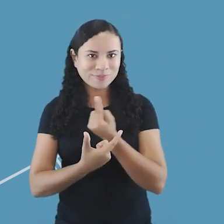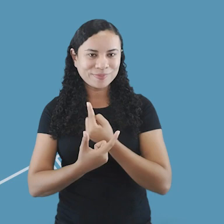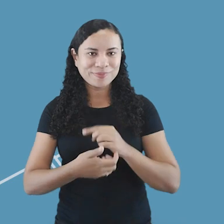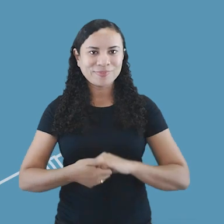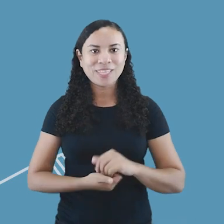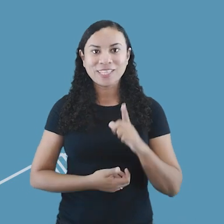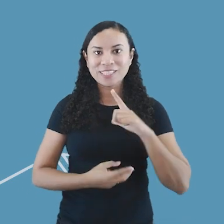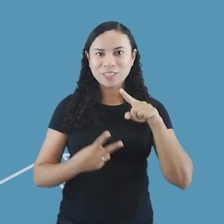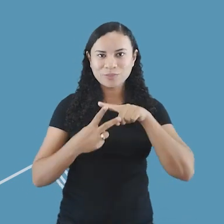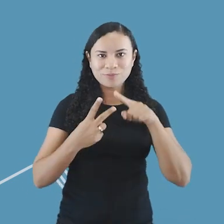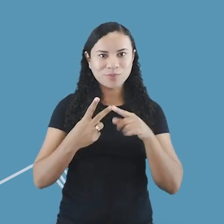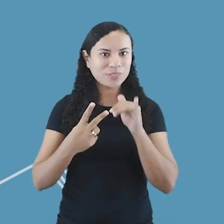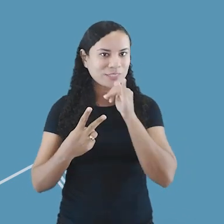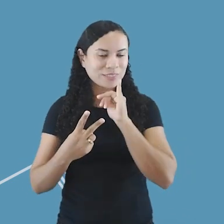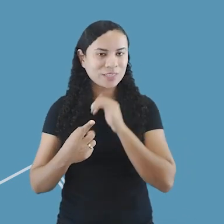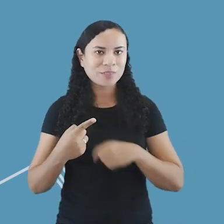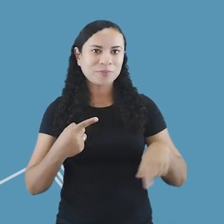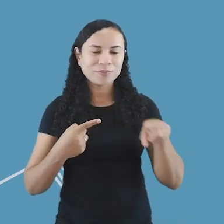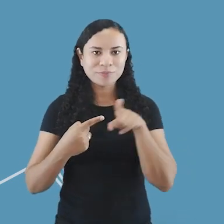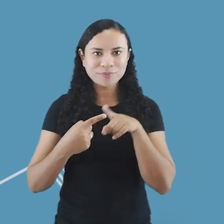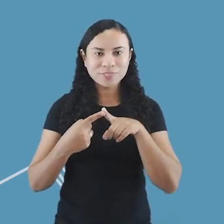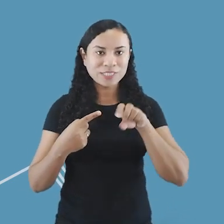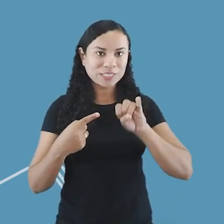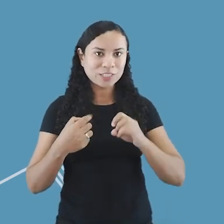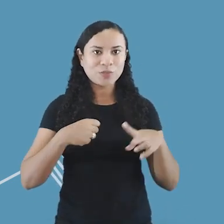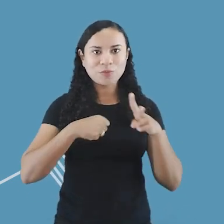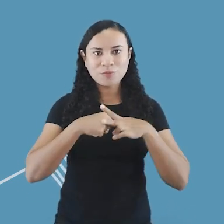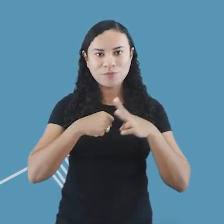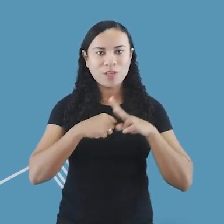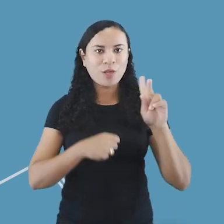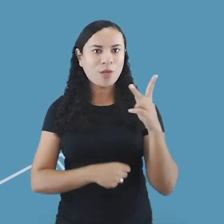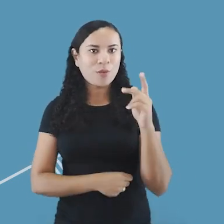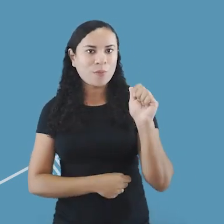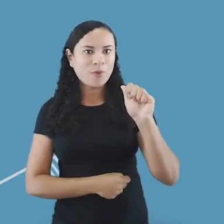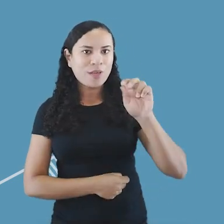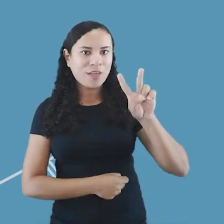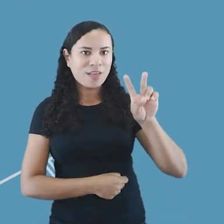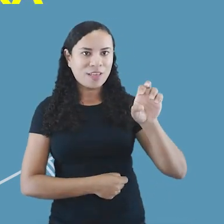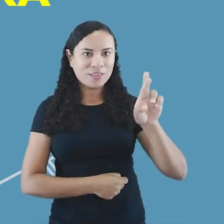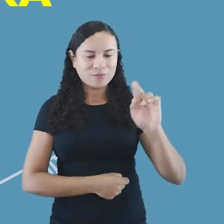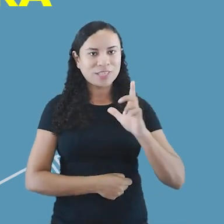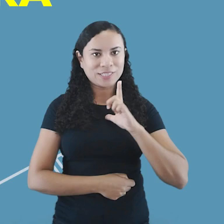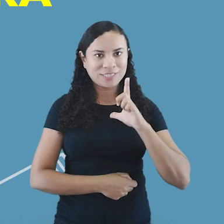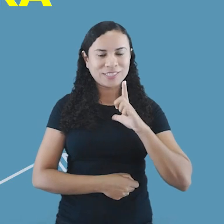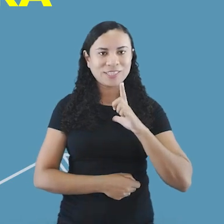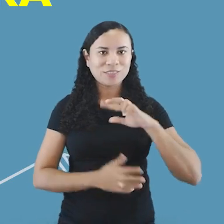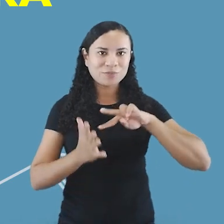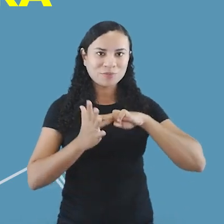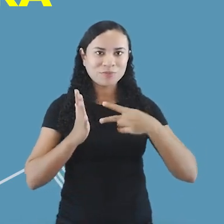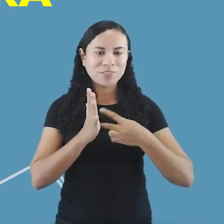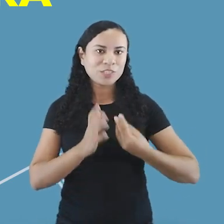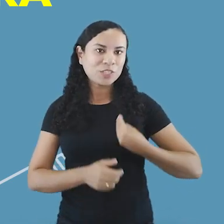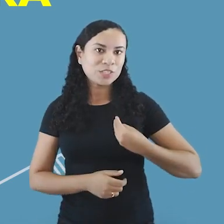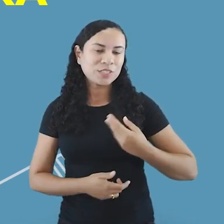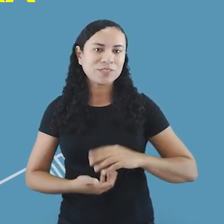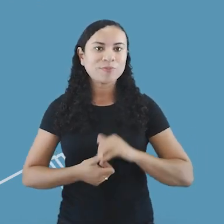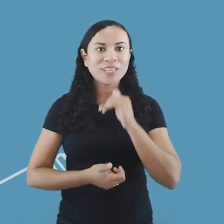ocorre em duas situações. Primeira, quando o verbo haver tem sentido de existir, como no caso de A